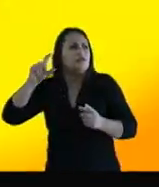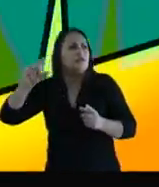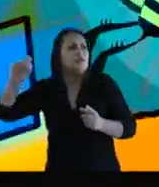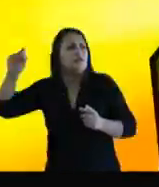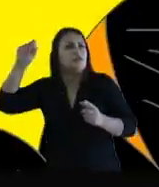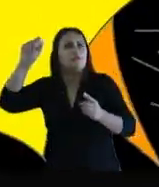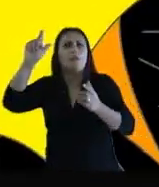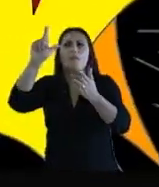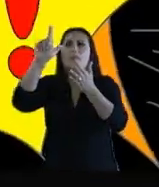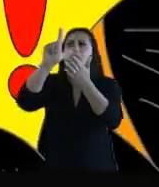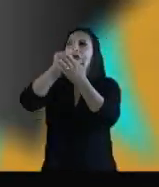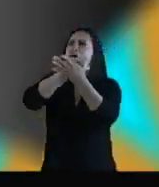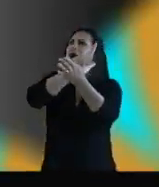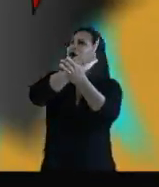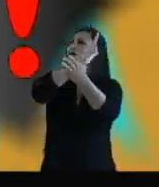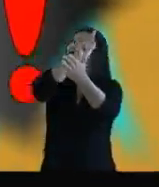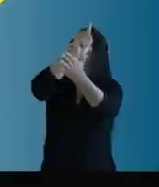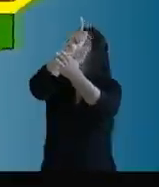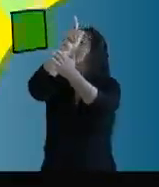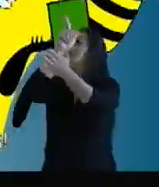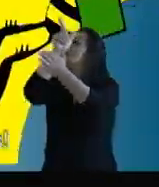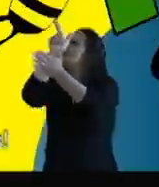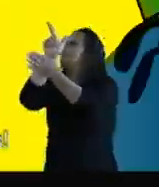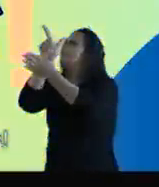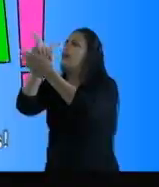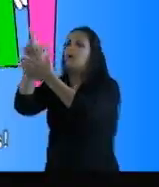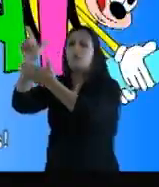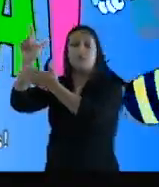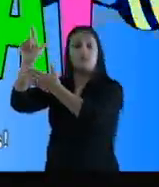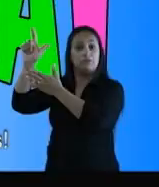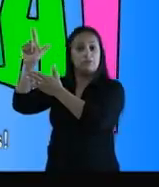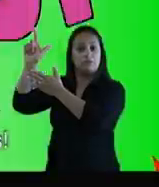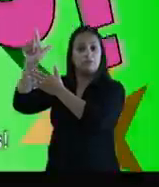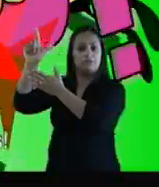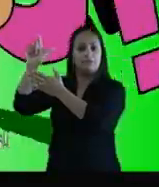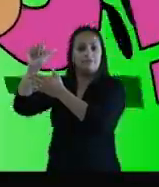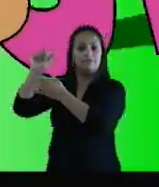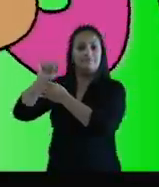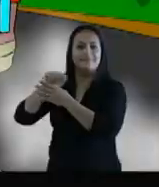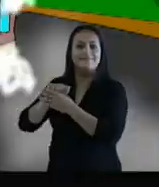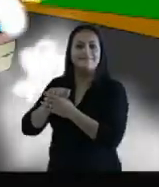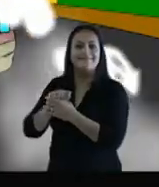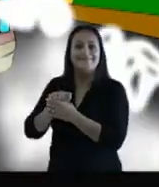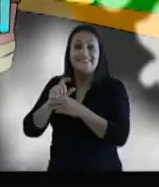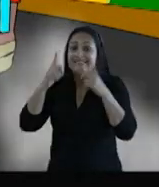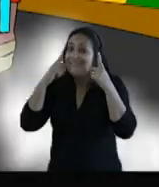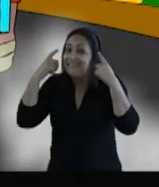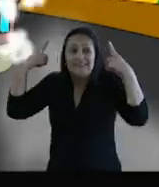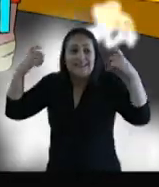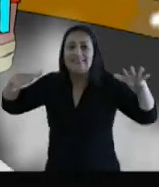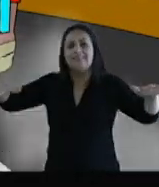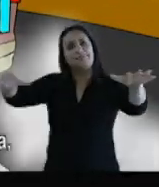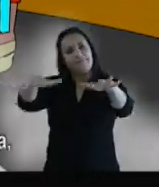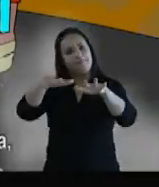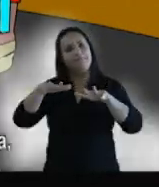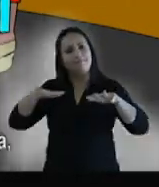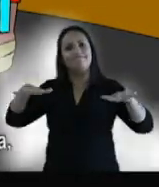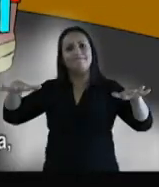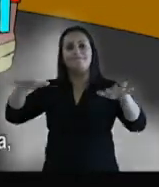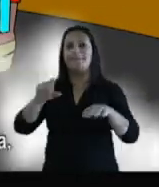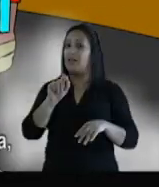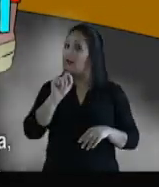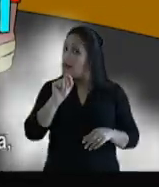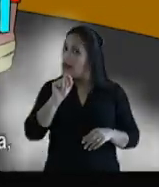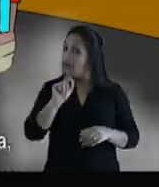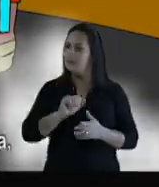zum, zum. Baft, poft, barulhos de todos os lados. Sabe o que era? Eram as